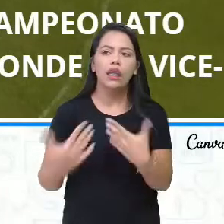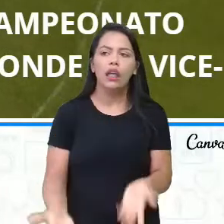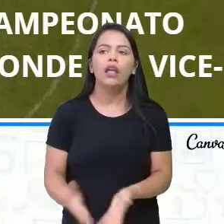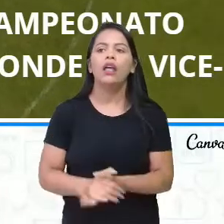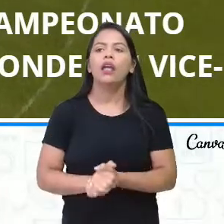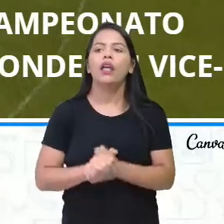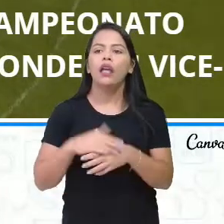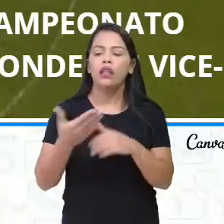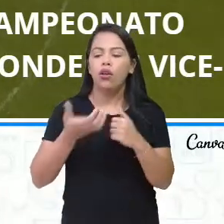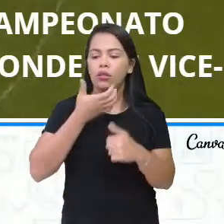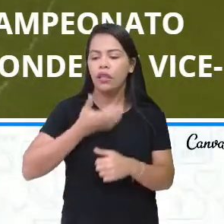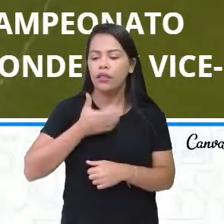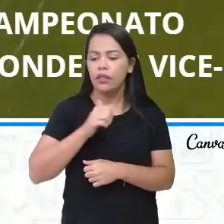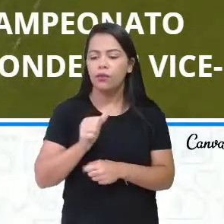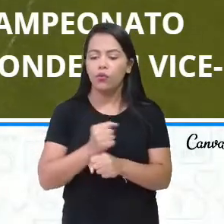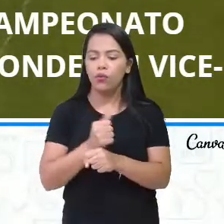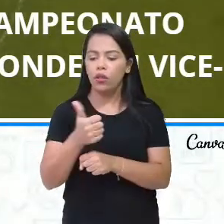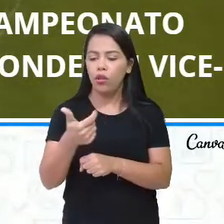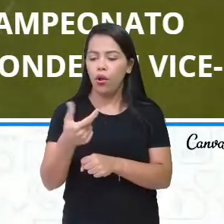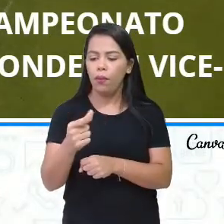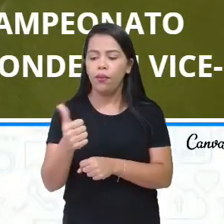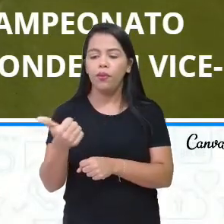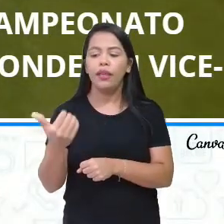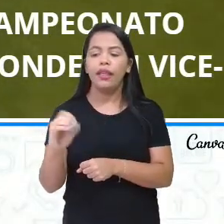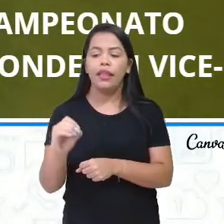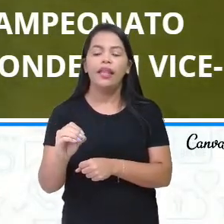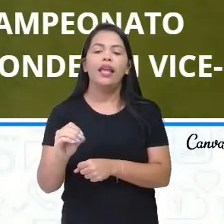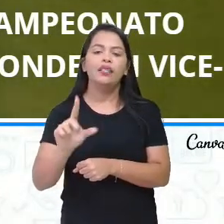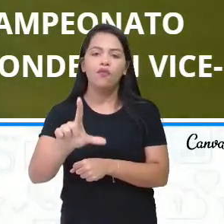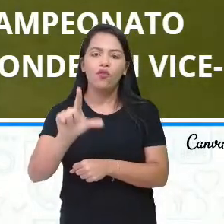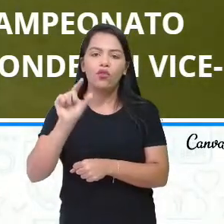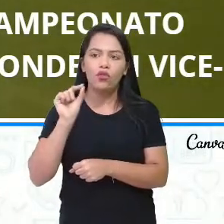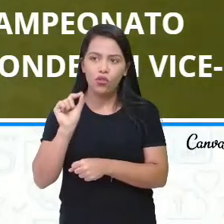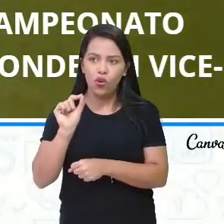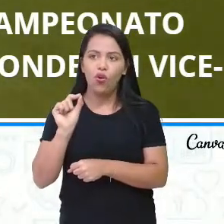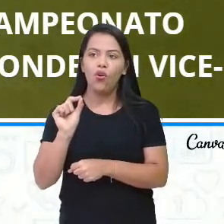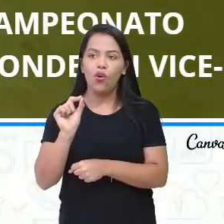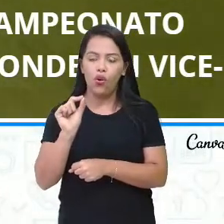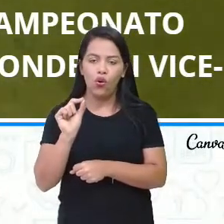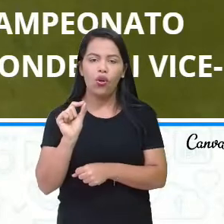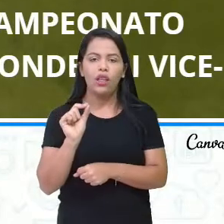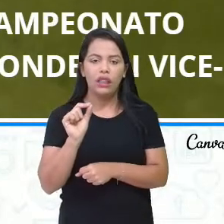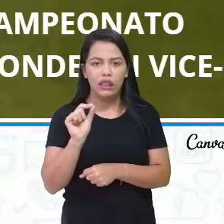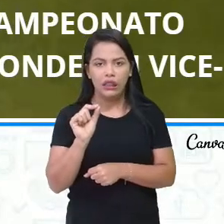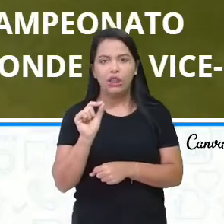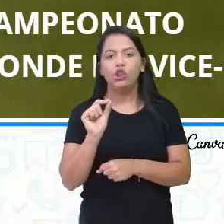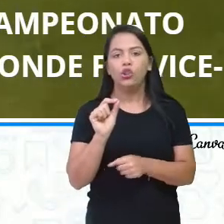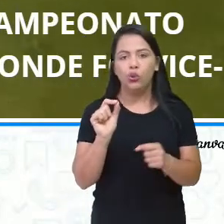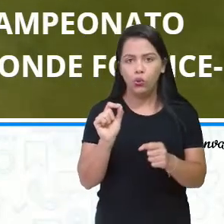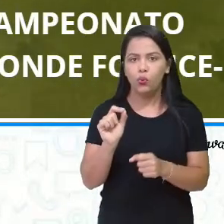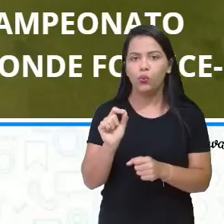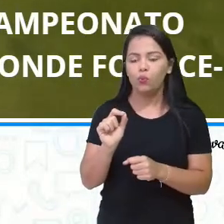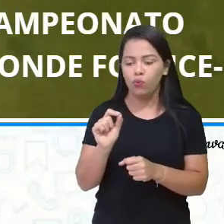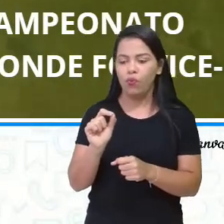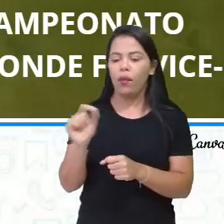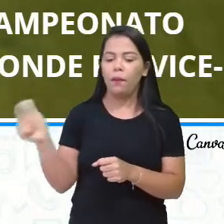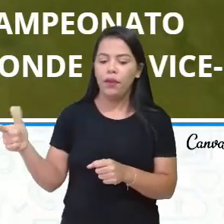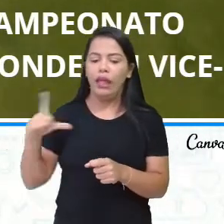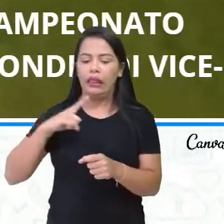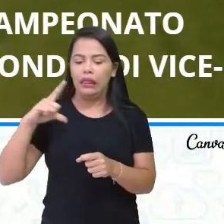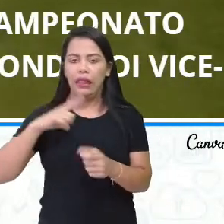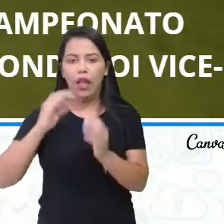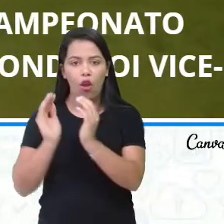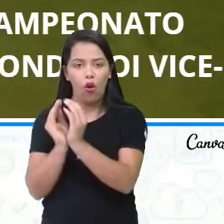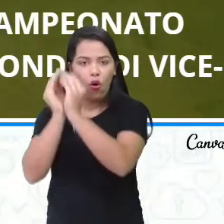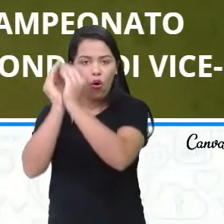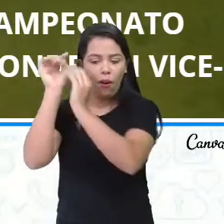em dezembro de 2010 é que ele foi escolhido para ser a sede da Copa do Mundo FIFA de futebol de agora. Vê, faz tempo que escolheu, dá tempo